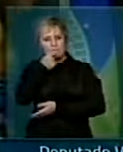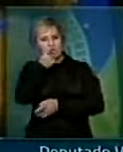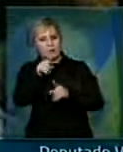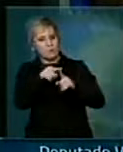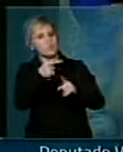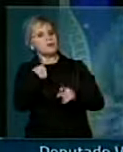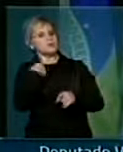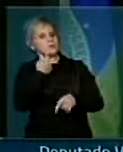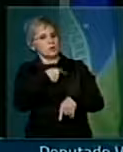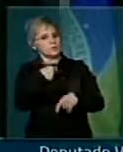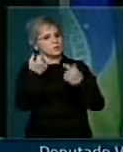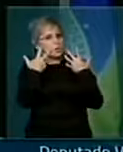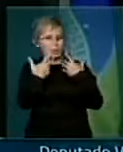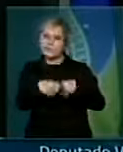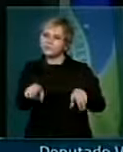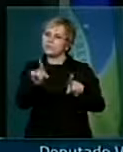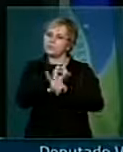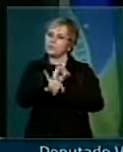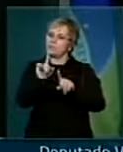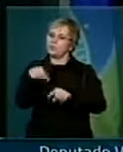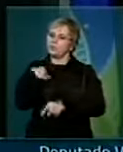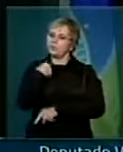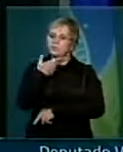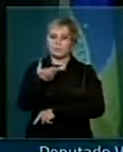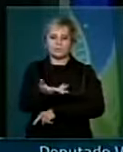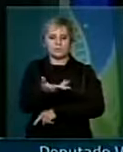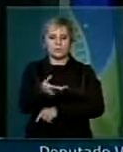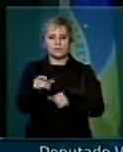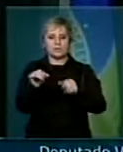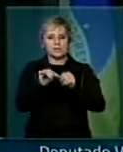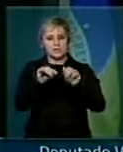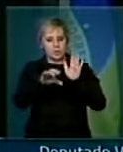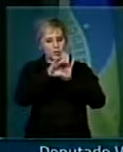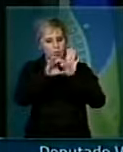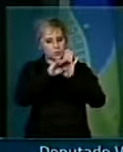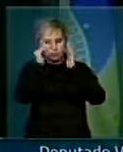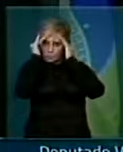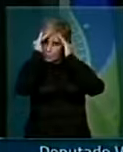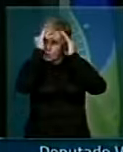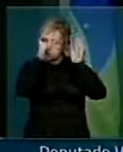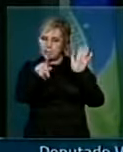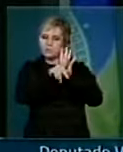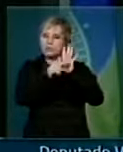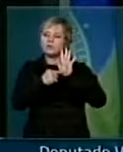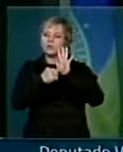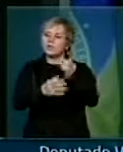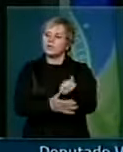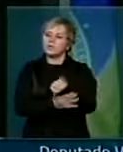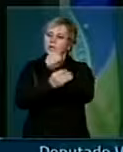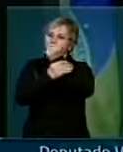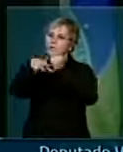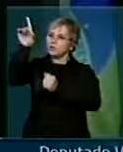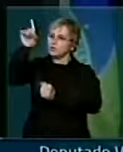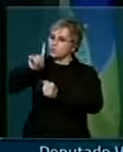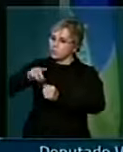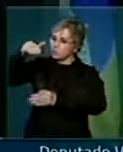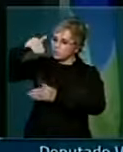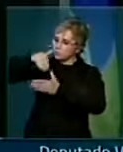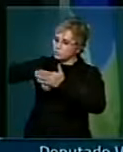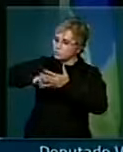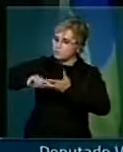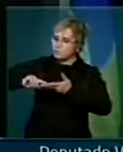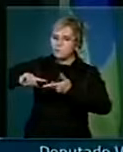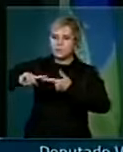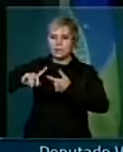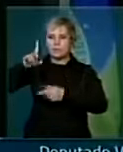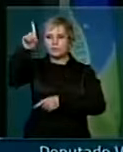parlamentares. Estamos aqui para fazer cumprir a Constituição brasileira, para garantir o direito de igualdade, sem querer tirar o direito de